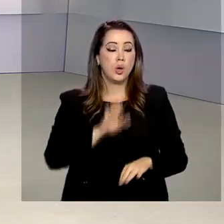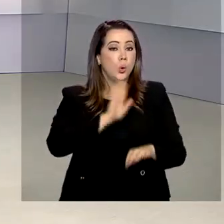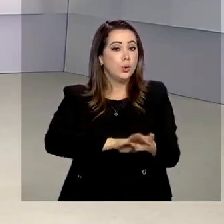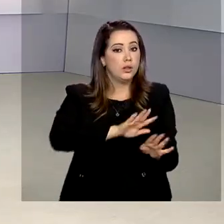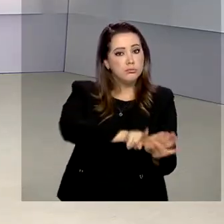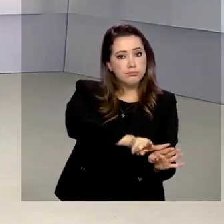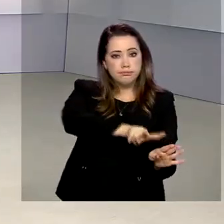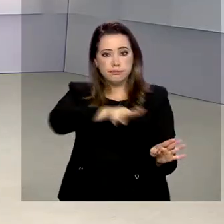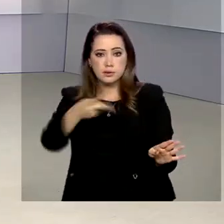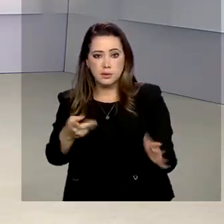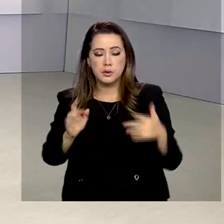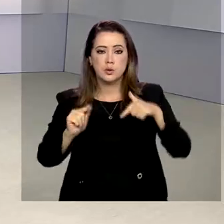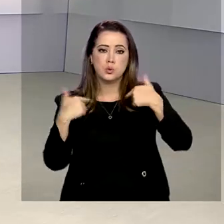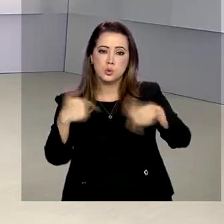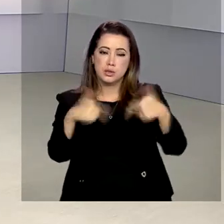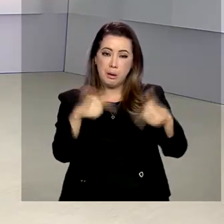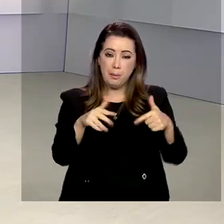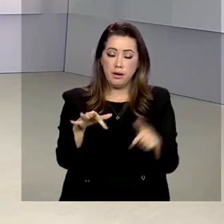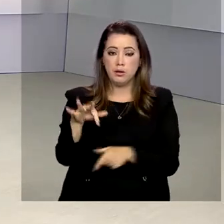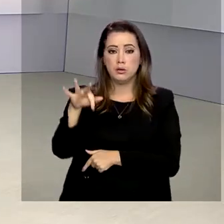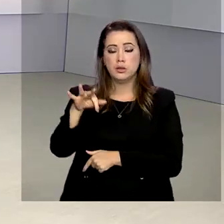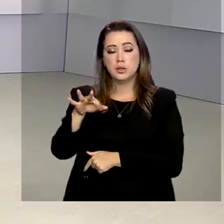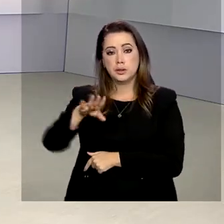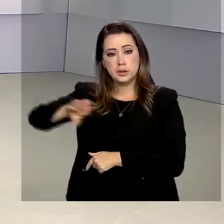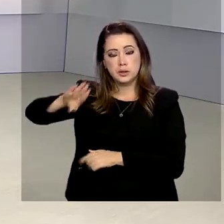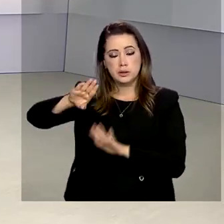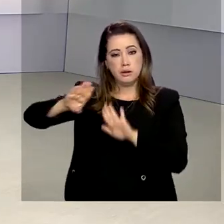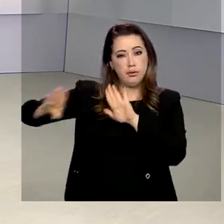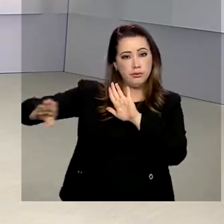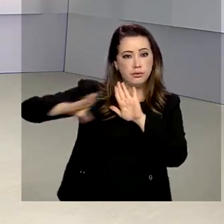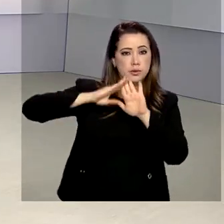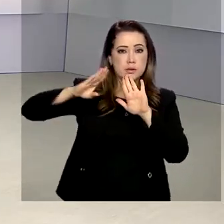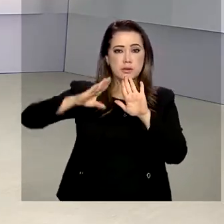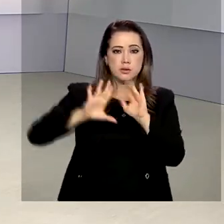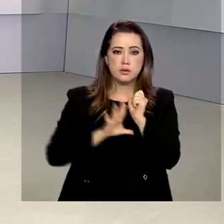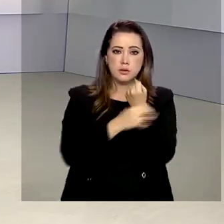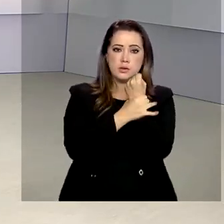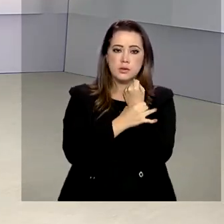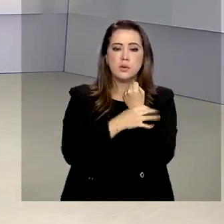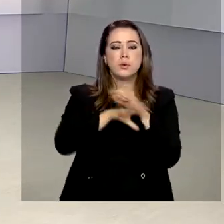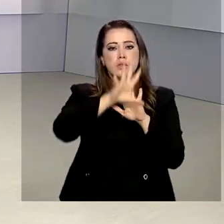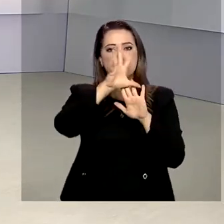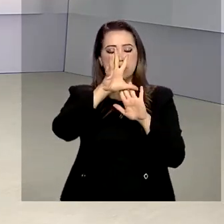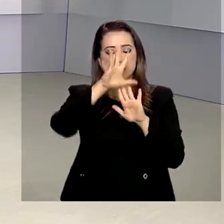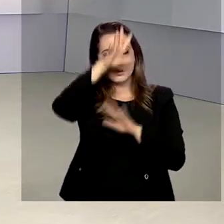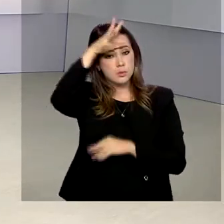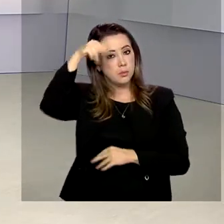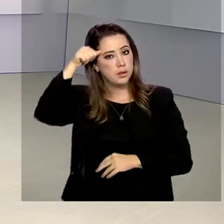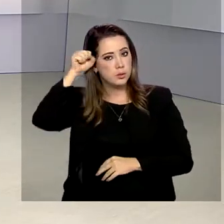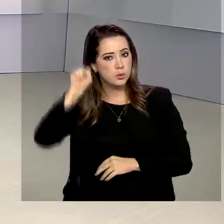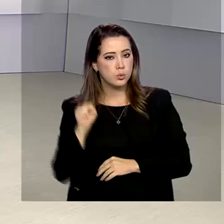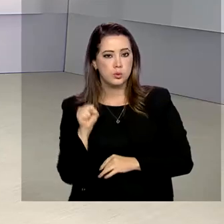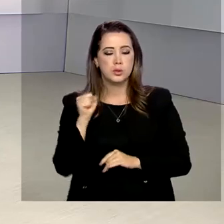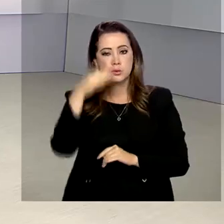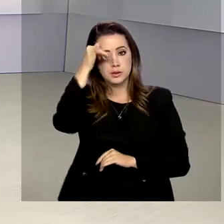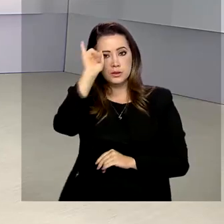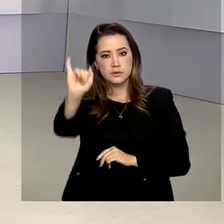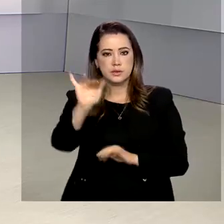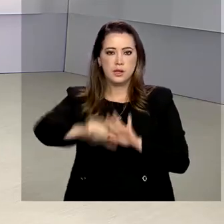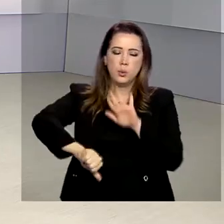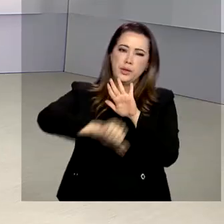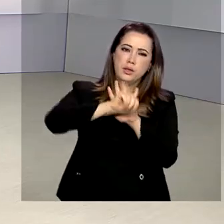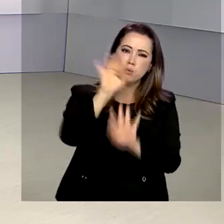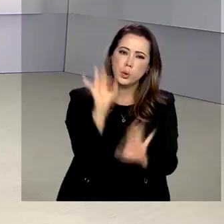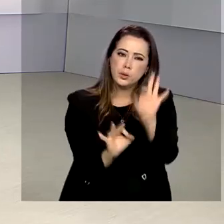prorrogado o prazo do emprego da Força Nacional de Segurança Pública no estado do Mato Grosso do Sul para o combate ao crime